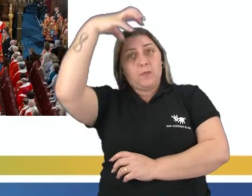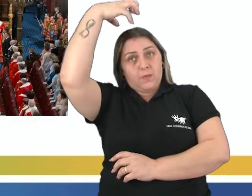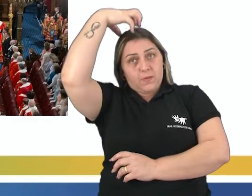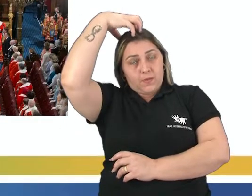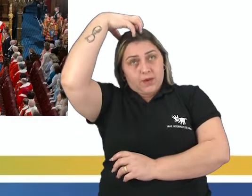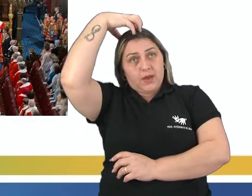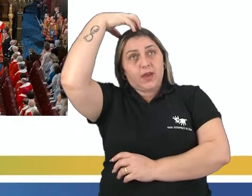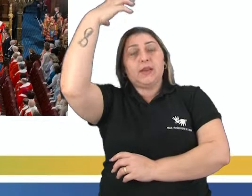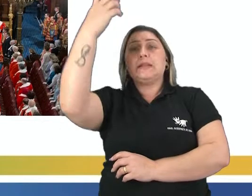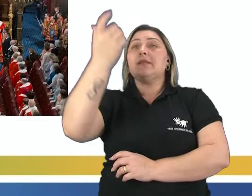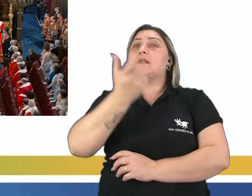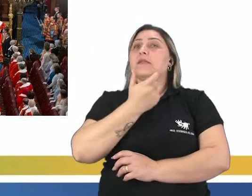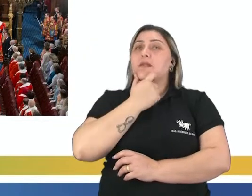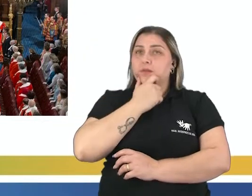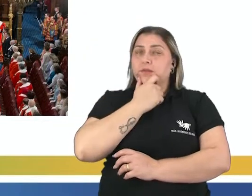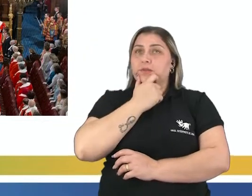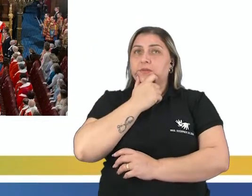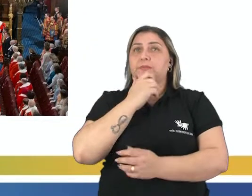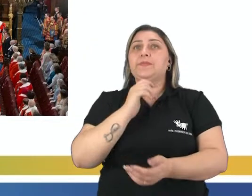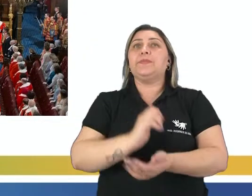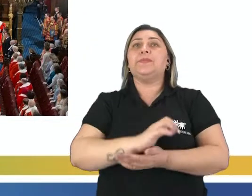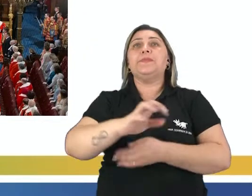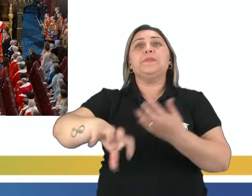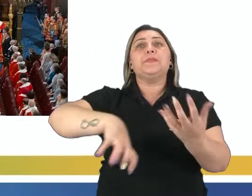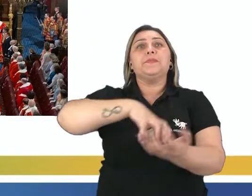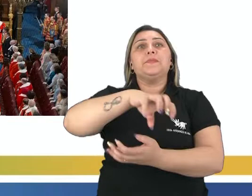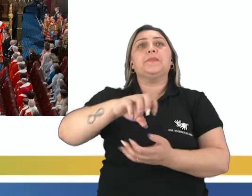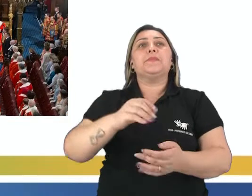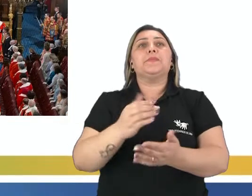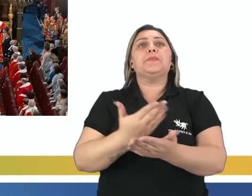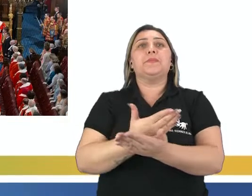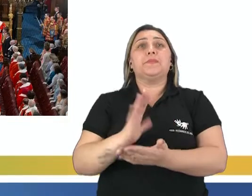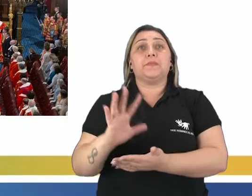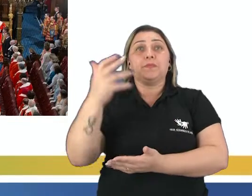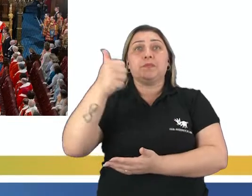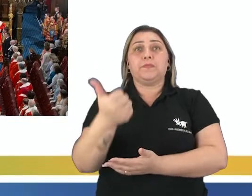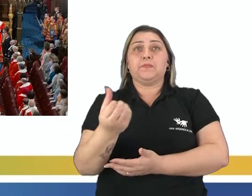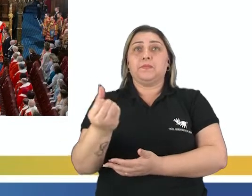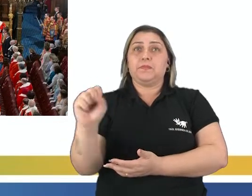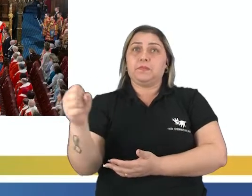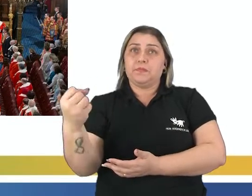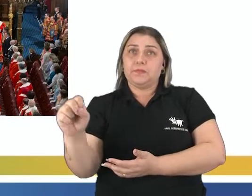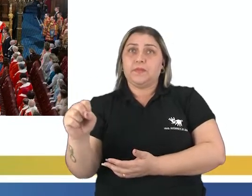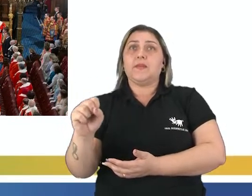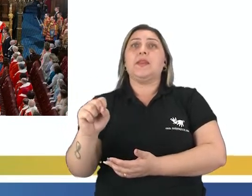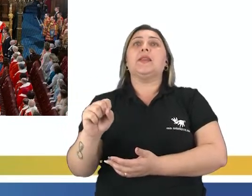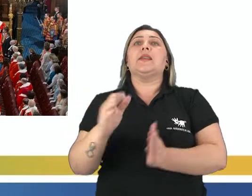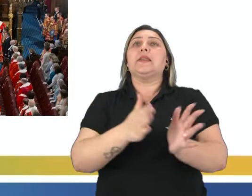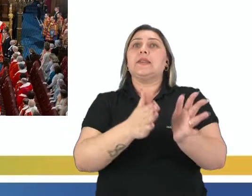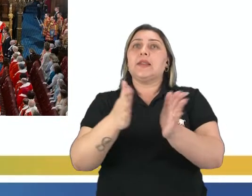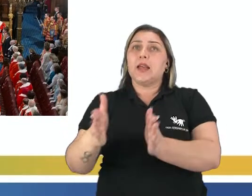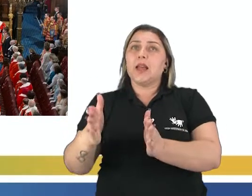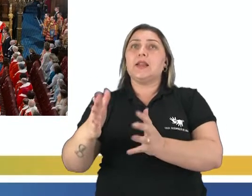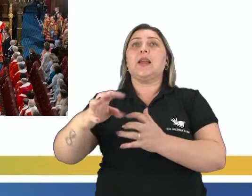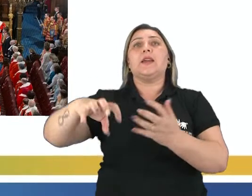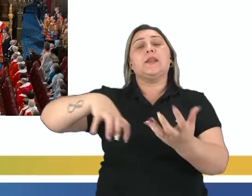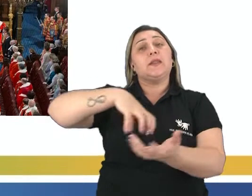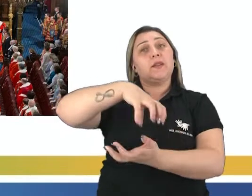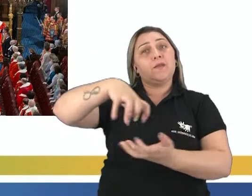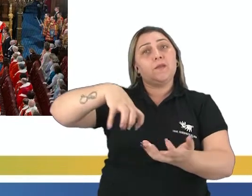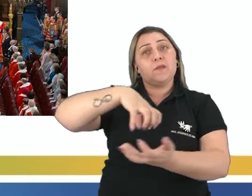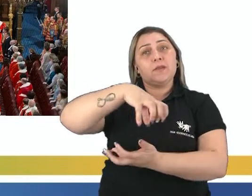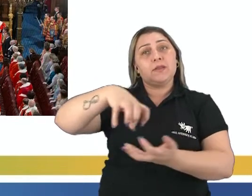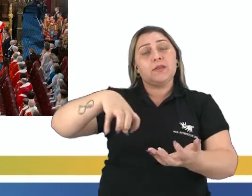rainha da Inglaterra. A Revolução Gloriosa ocorreu em 1688 e foi uma das etapas da